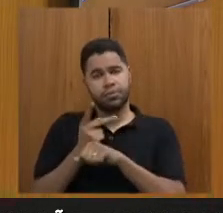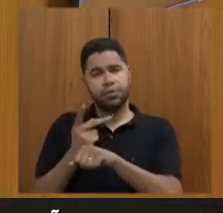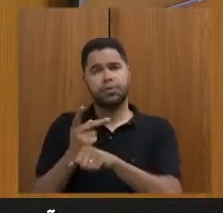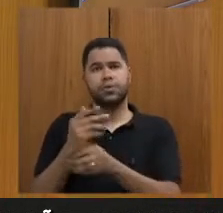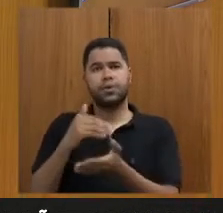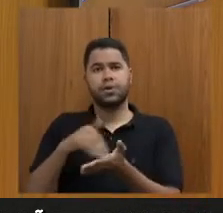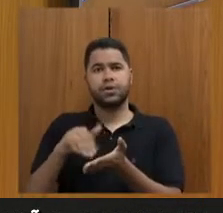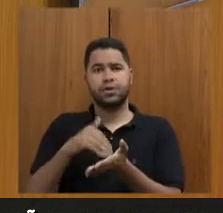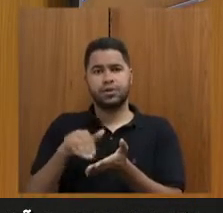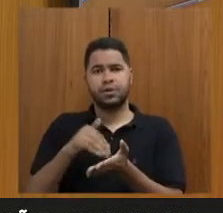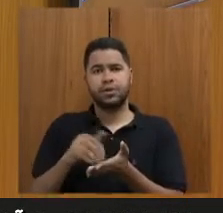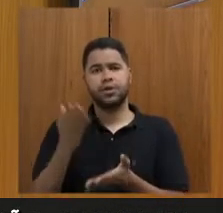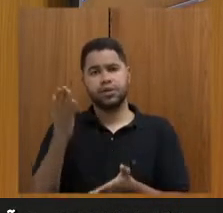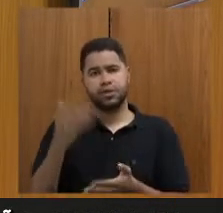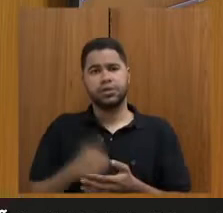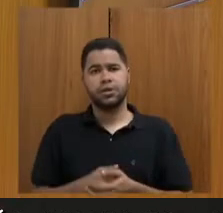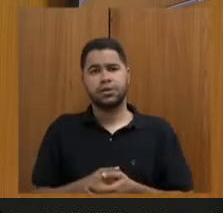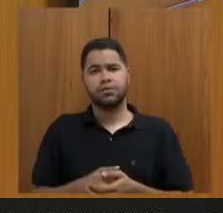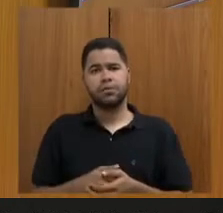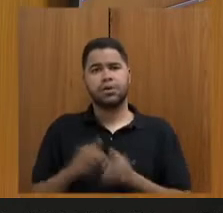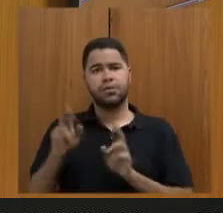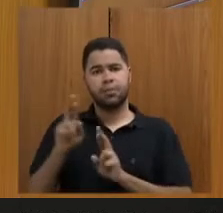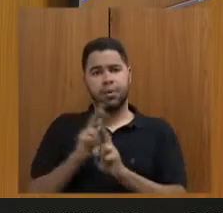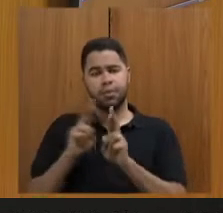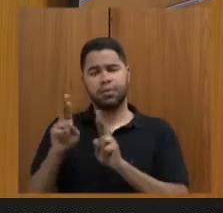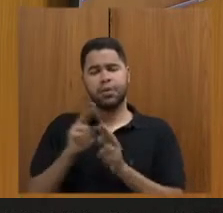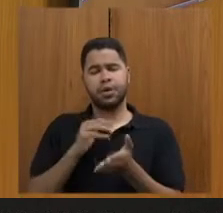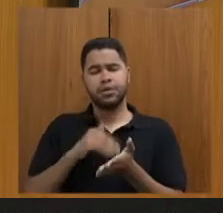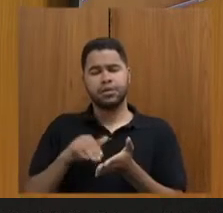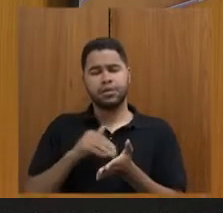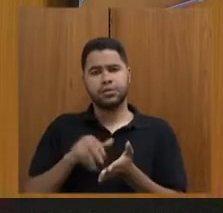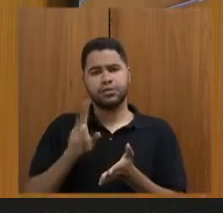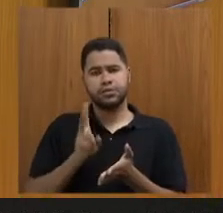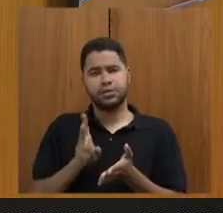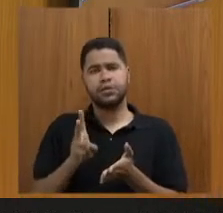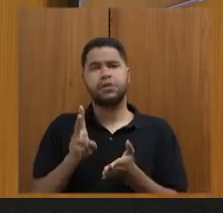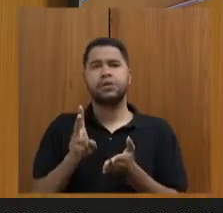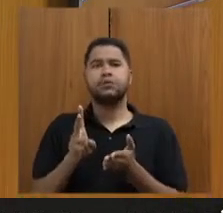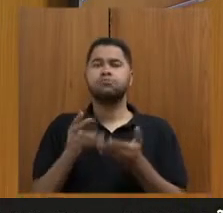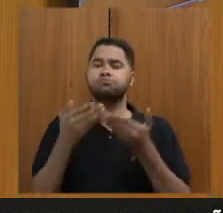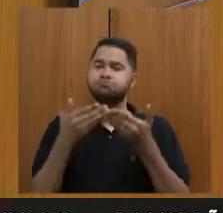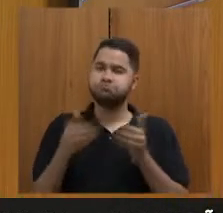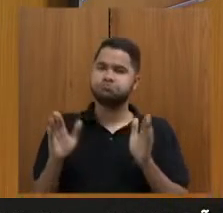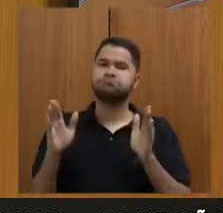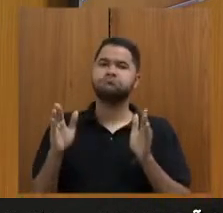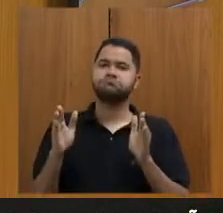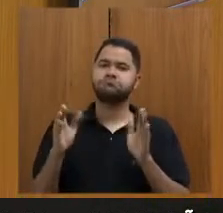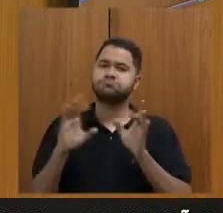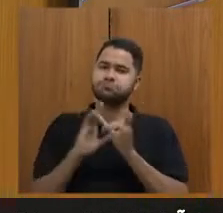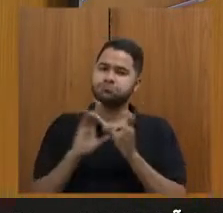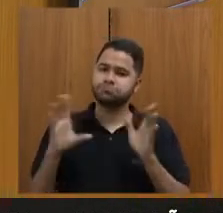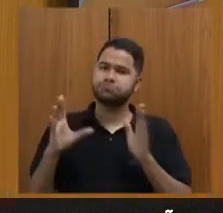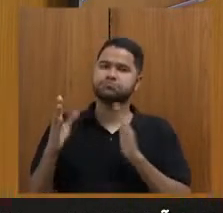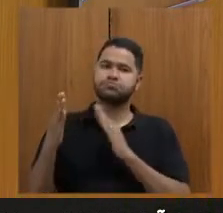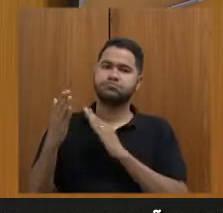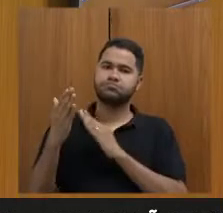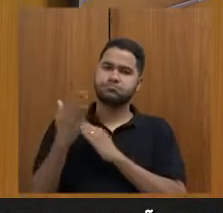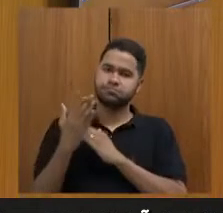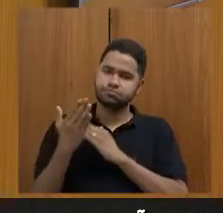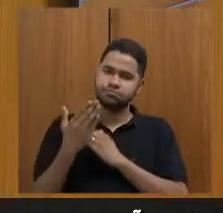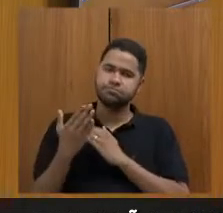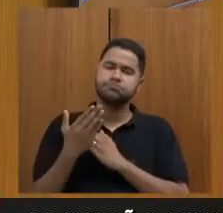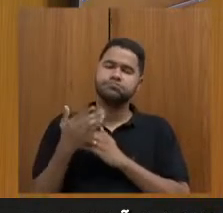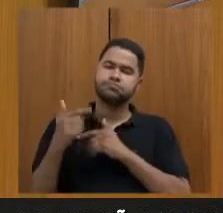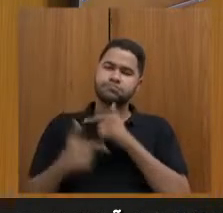secretaria, já que temos excelente relação e a secretaria sempre de portas abertas e muito disposta a colaborar com os